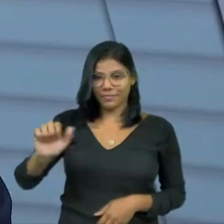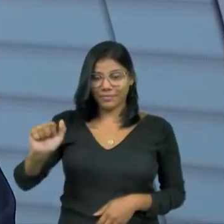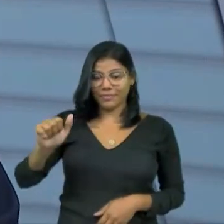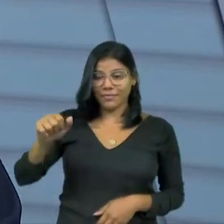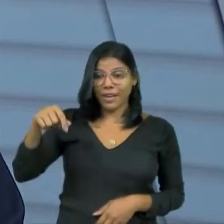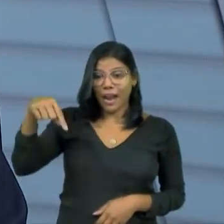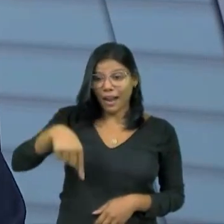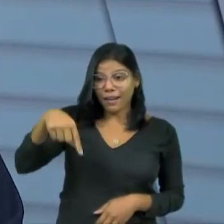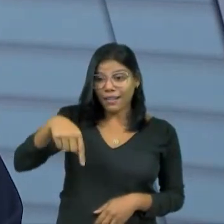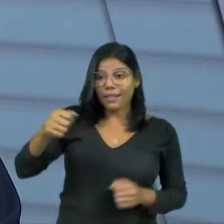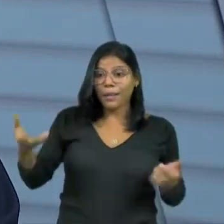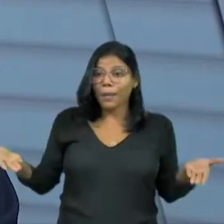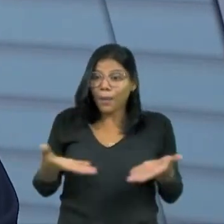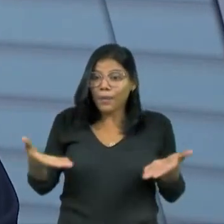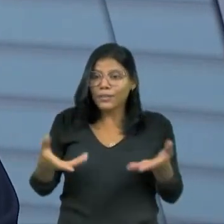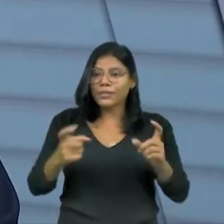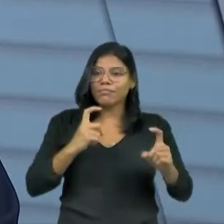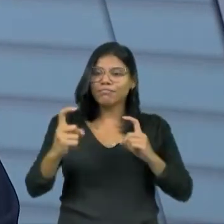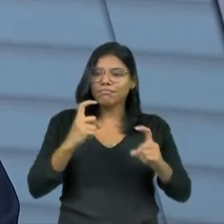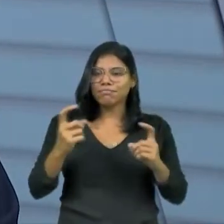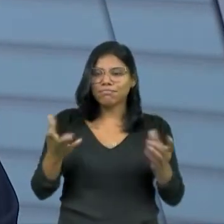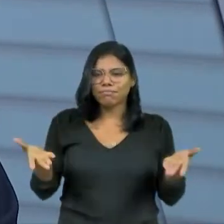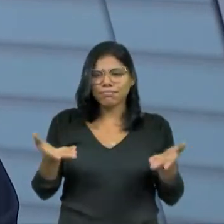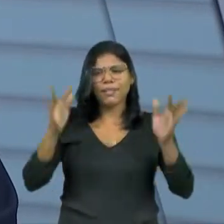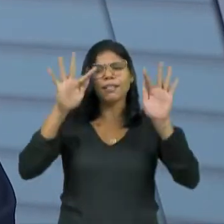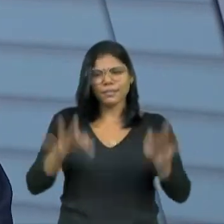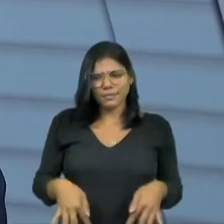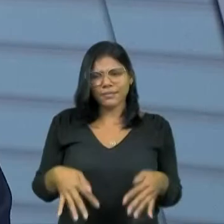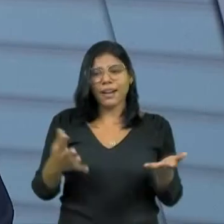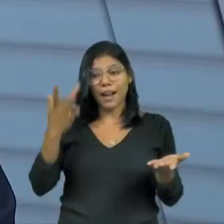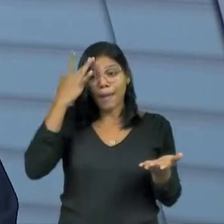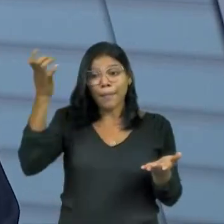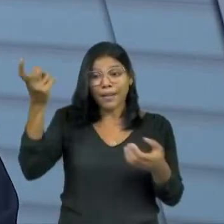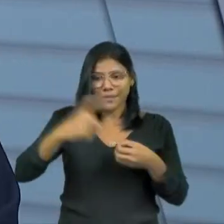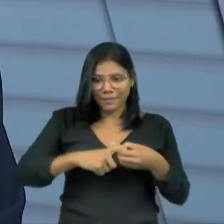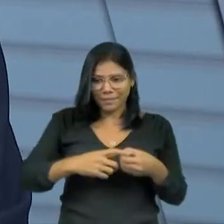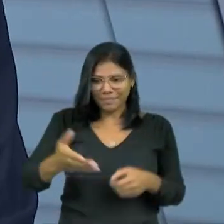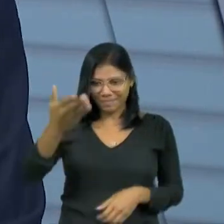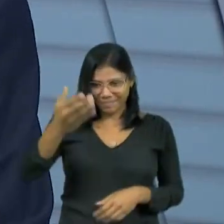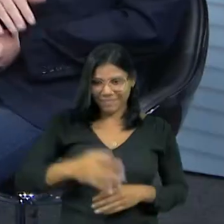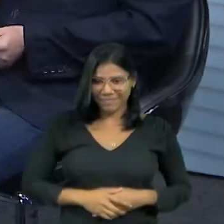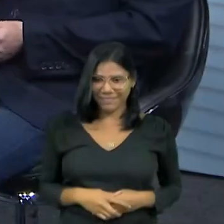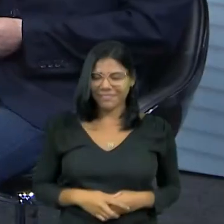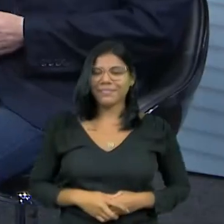no programa o Questão de Ordem. Fica por aqui. Amanhã eu te volto. Até lá.